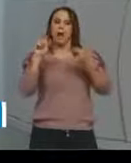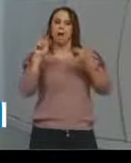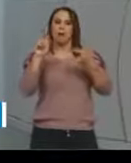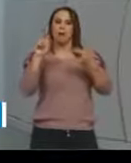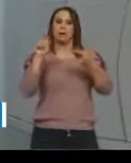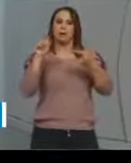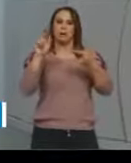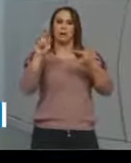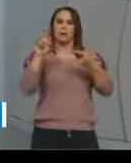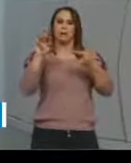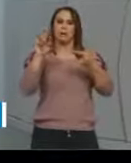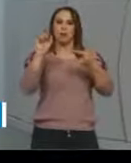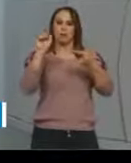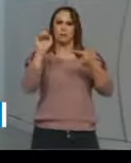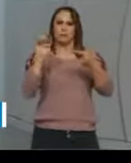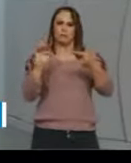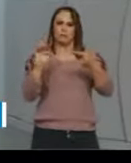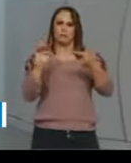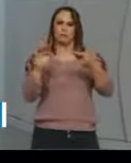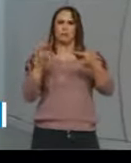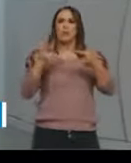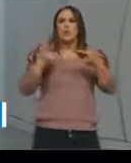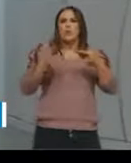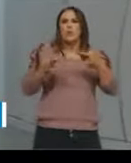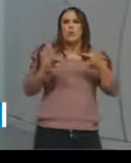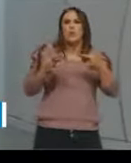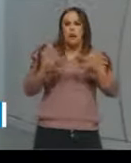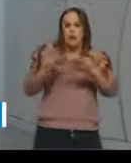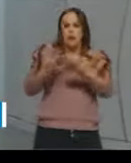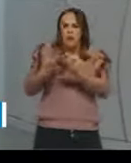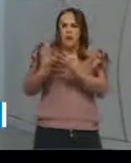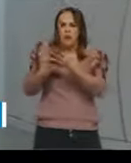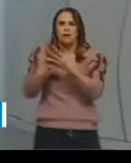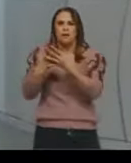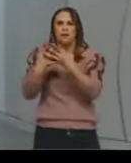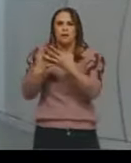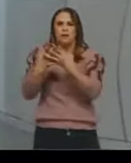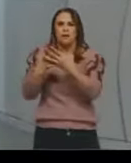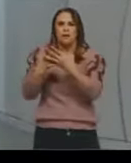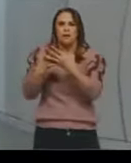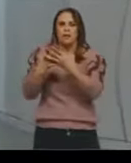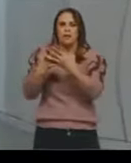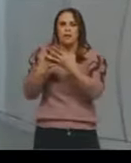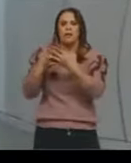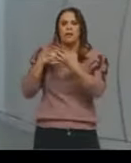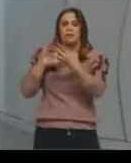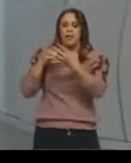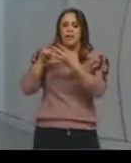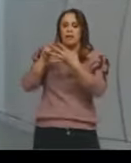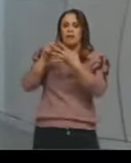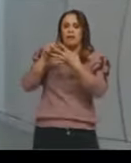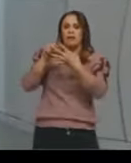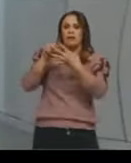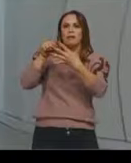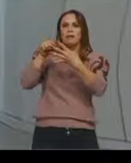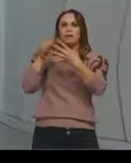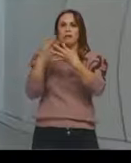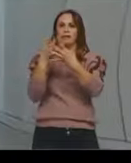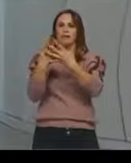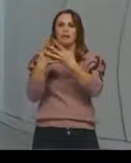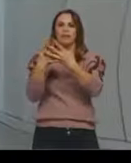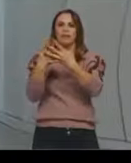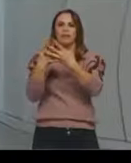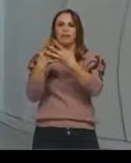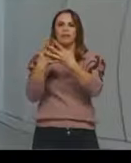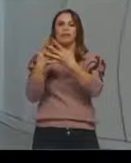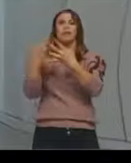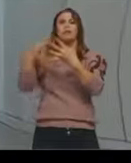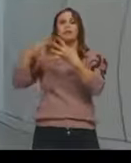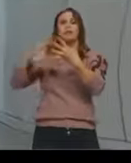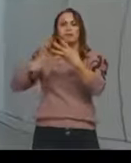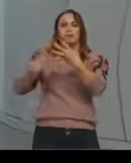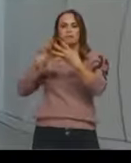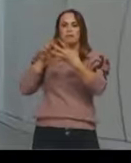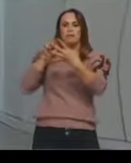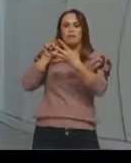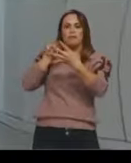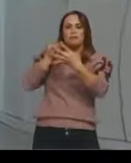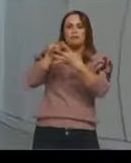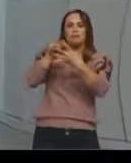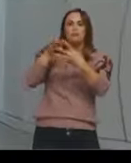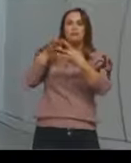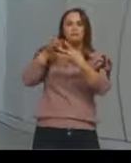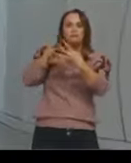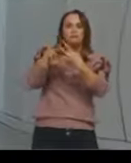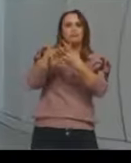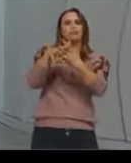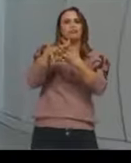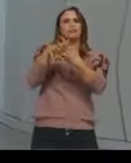furos, ela vai ter ali espaços que vai permitir a transição desses fragmentos de DNA. A